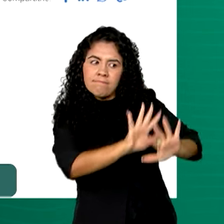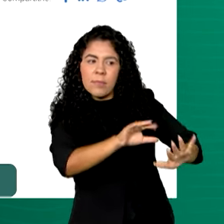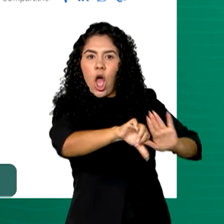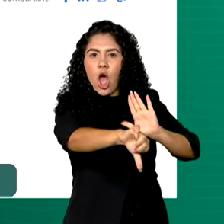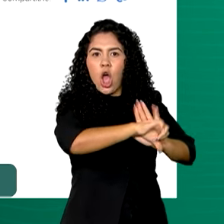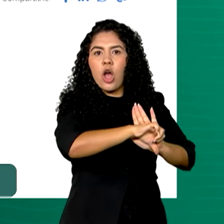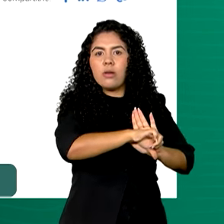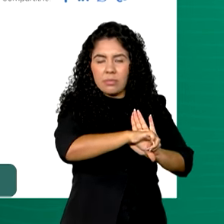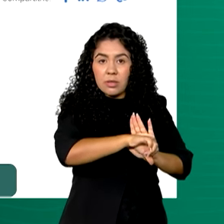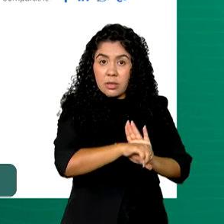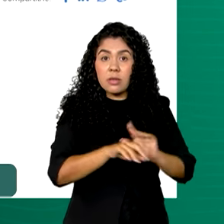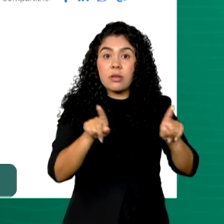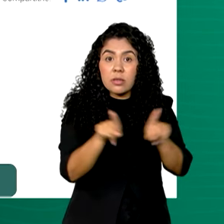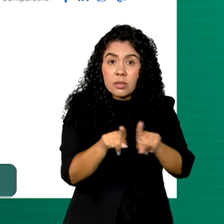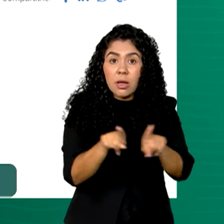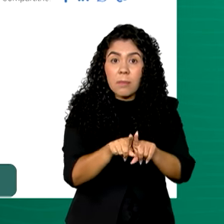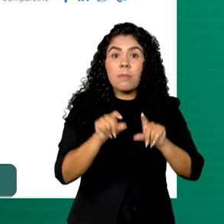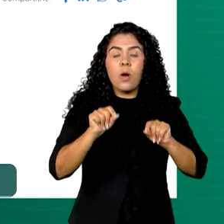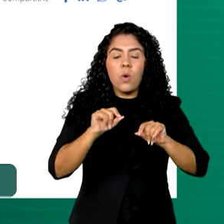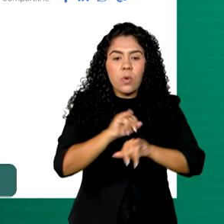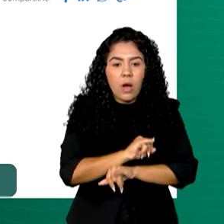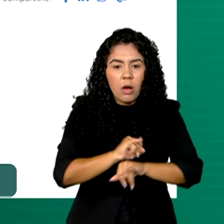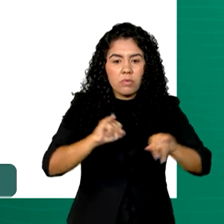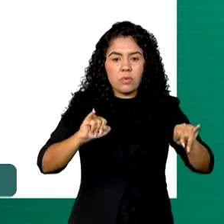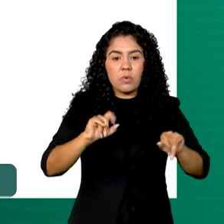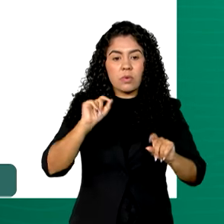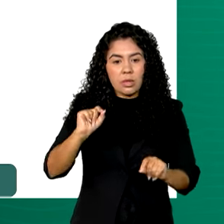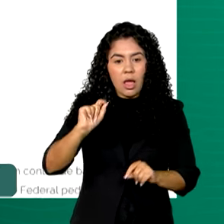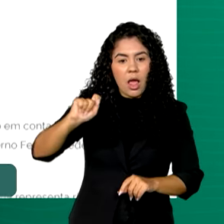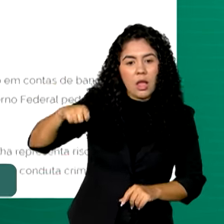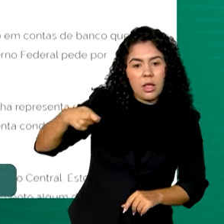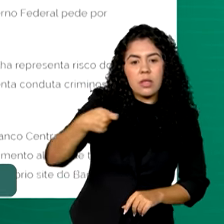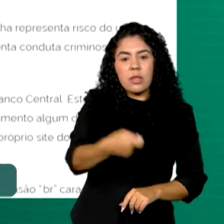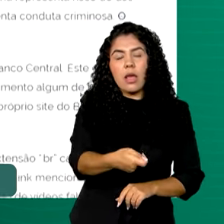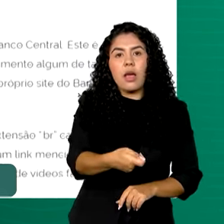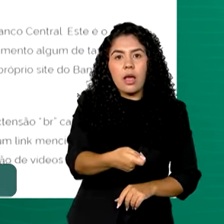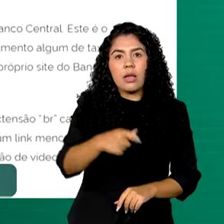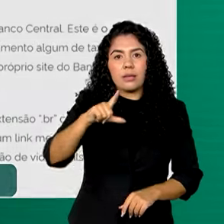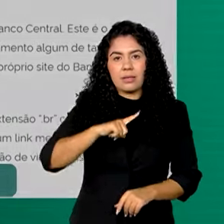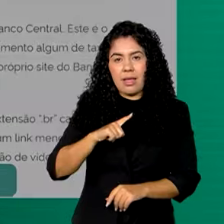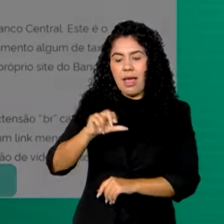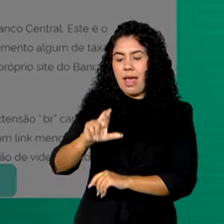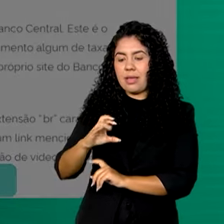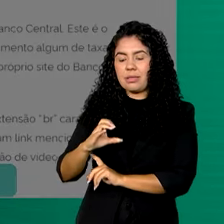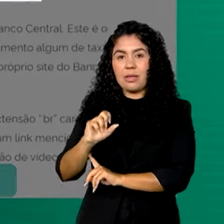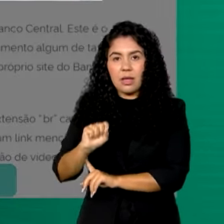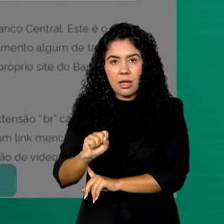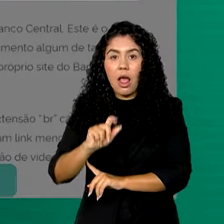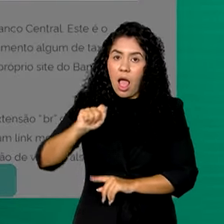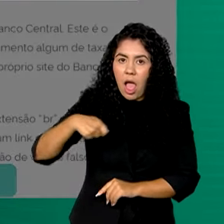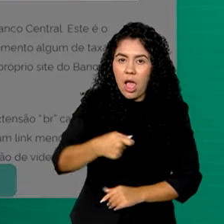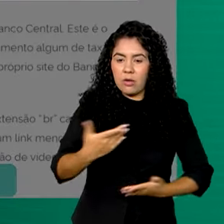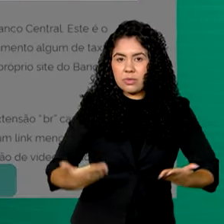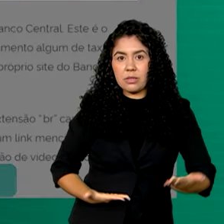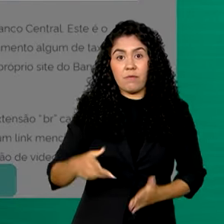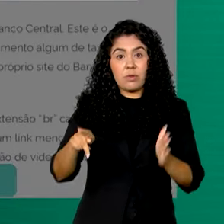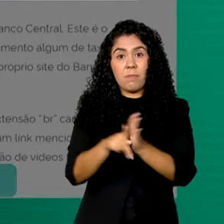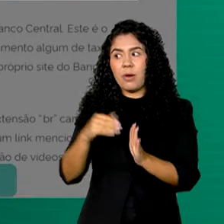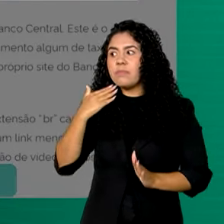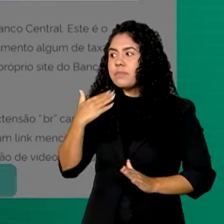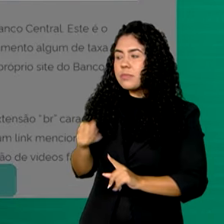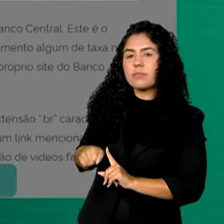E lembra que o sistema de valores a receber, conhecido como SVR, é um serviço do Banco Central